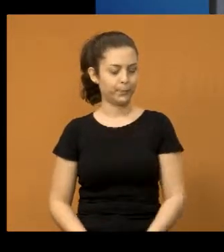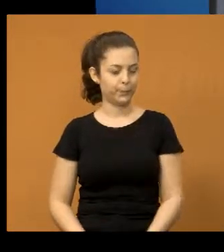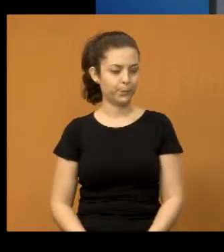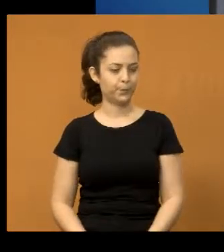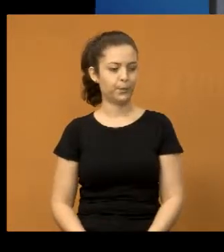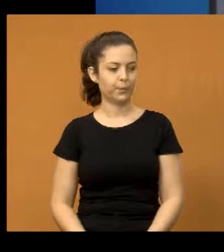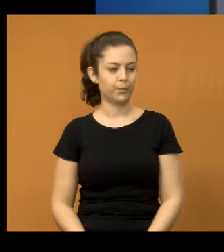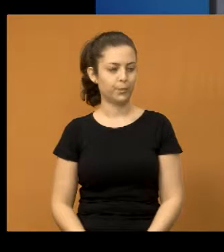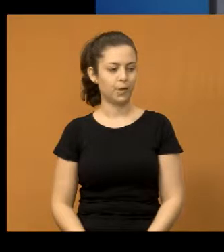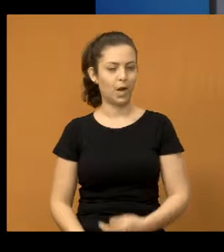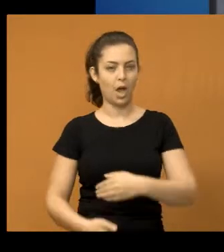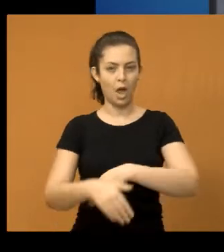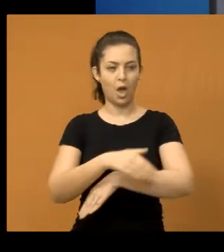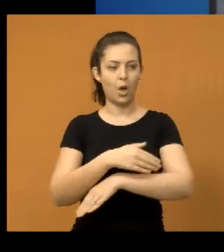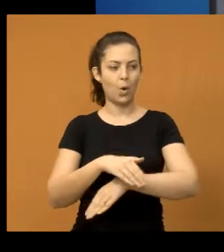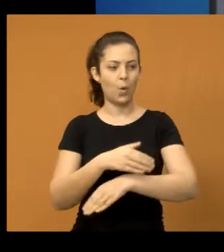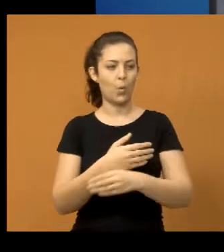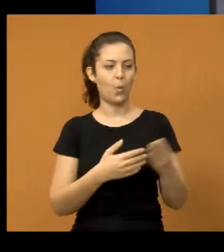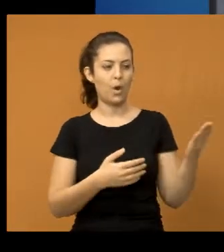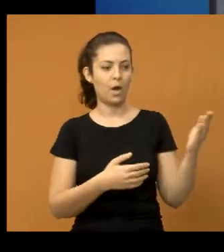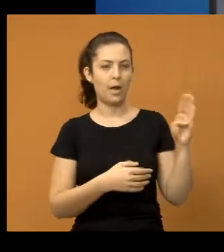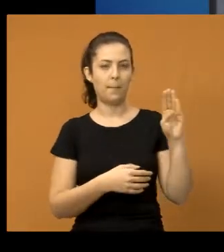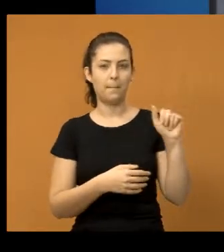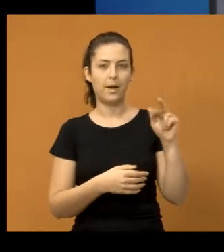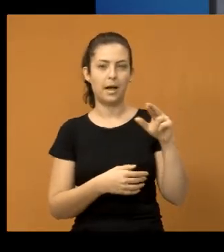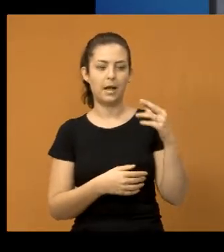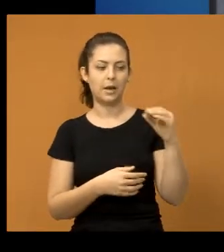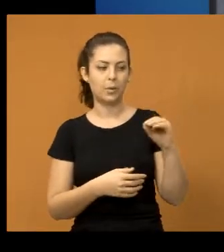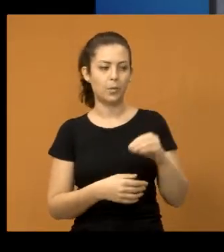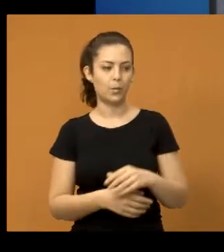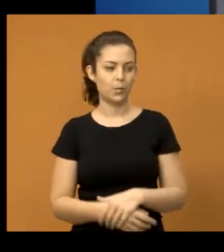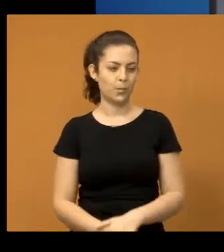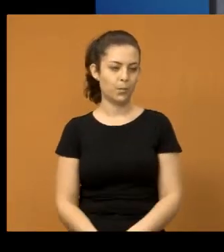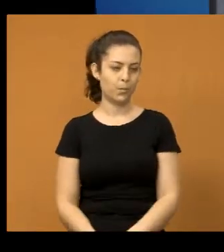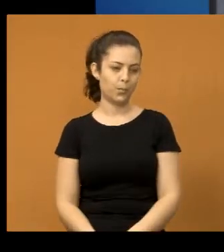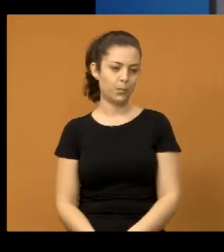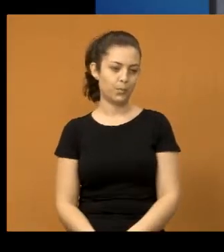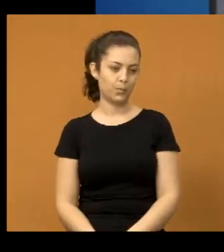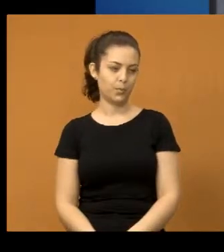parte da Rua Barão do Jacareí, esquina com a Rua Tibirissá, se não me engano.